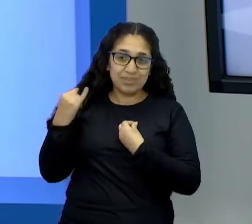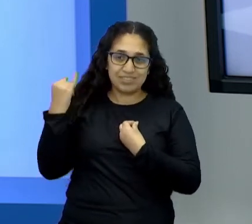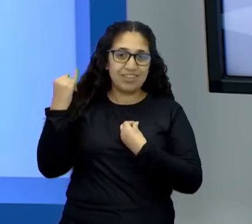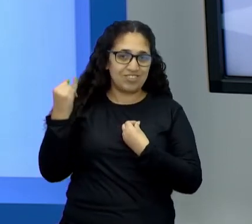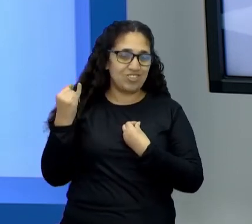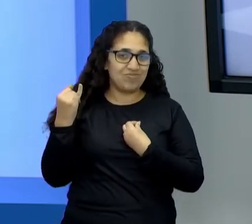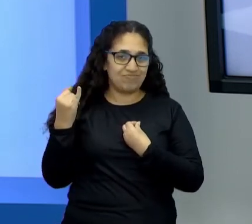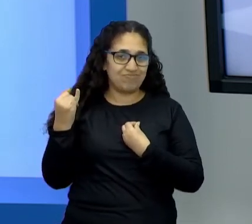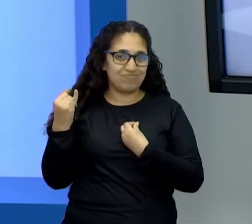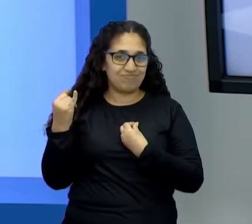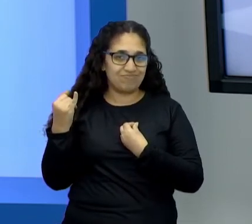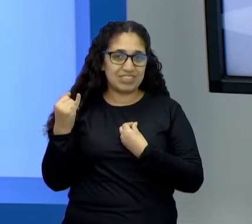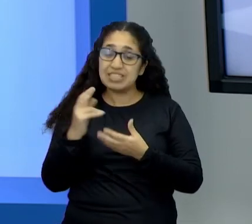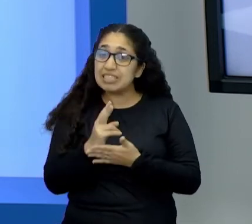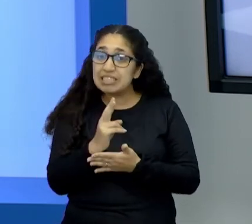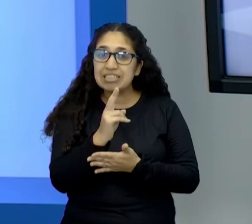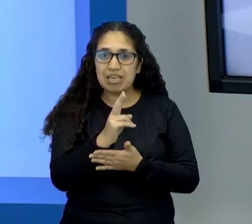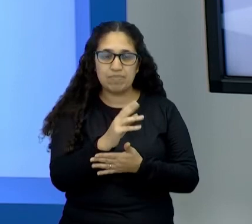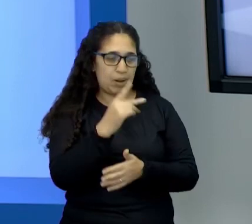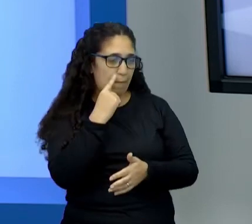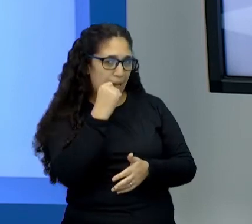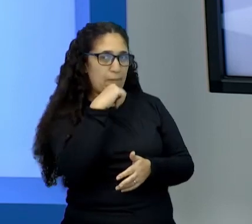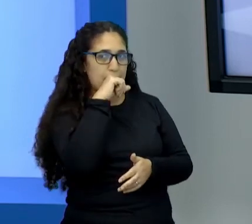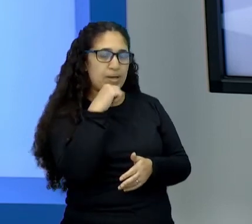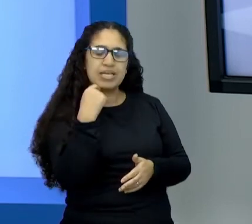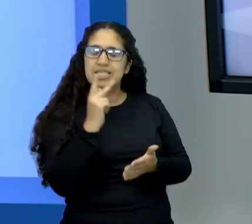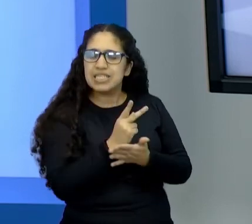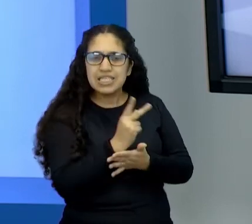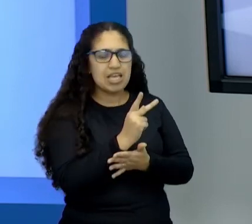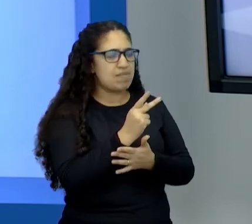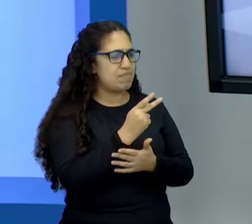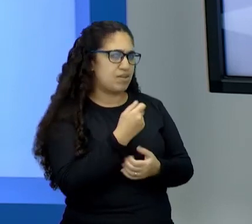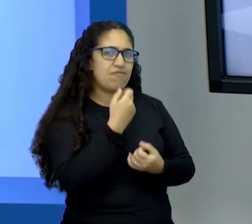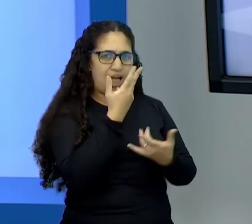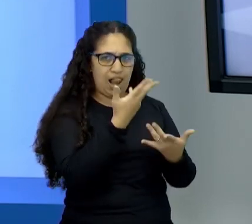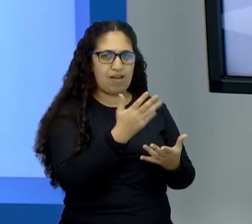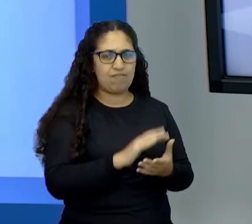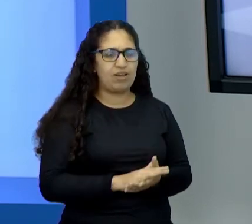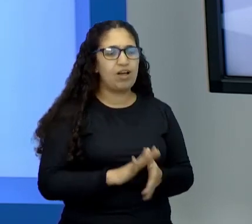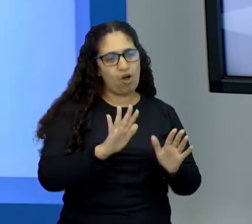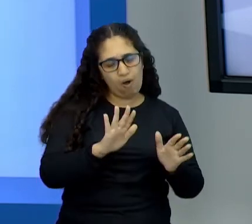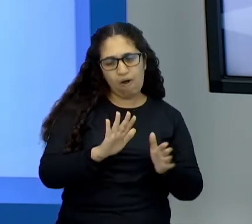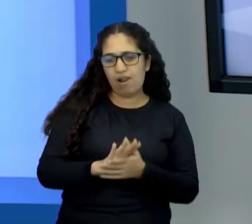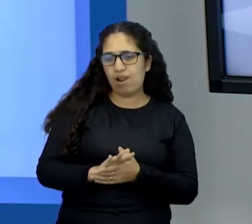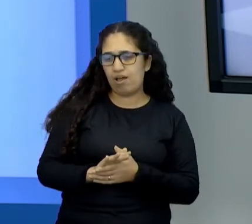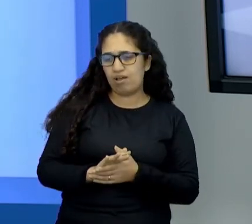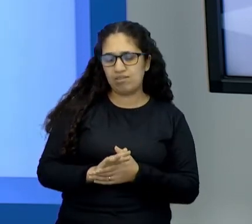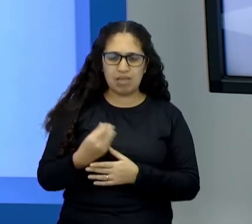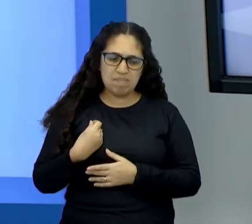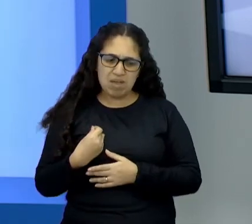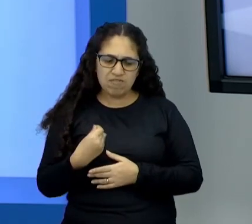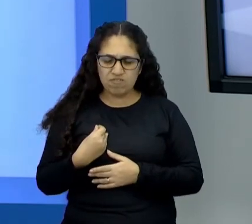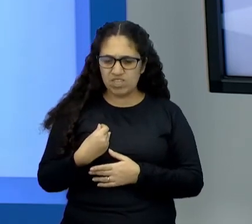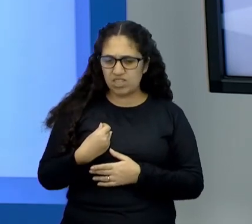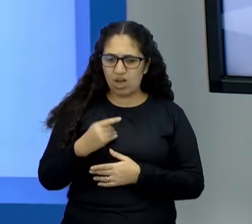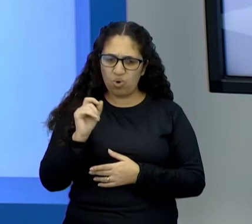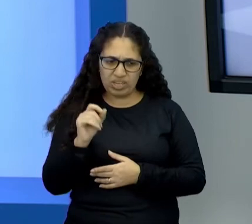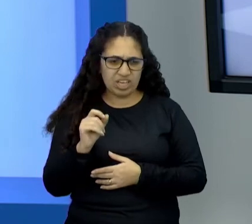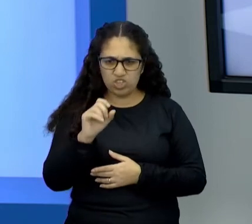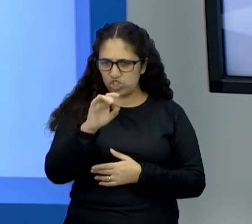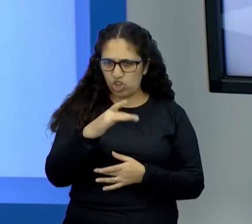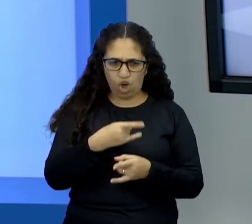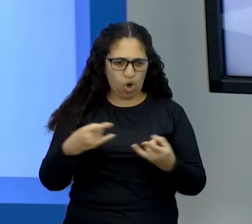Sim. Era uma coisa que eu sempre falava pros meus pais e eu ainda falo hoje, né? Que o que eu não queria pra minha vida é apenas pagar